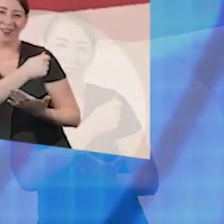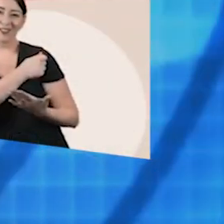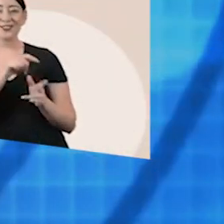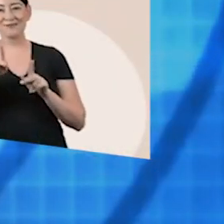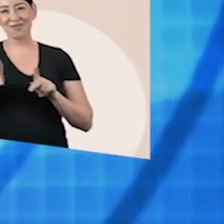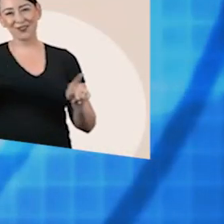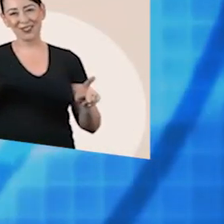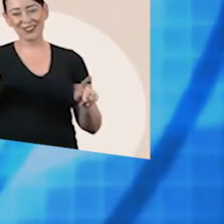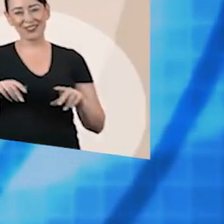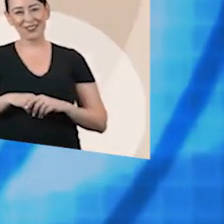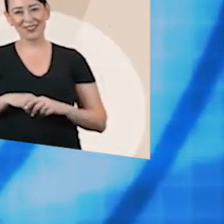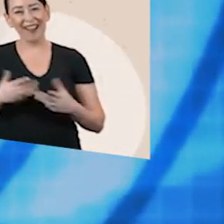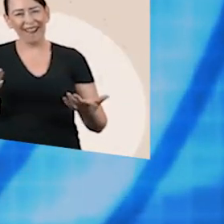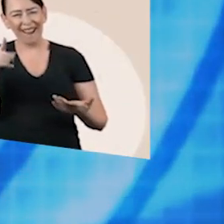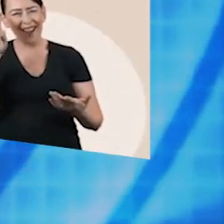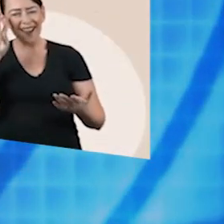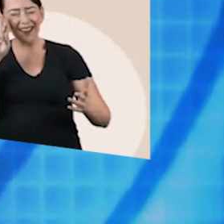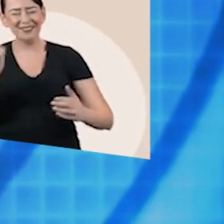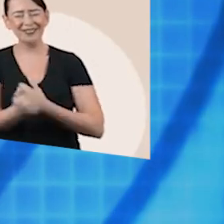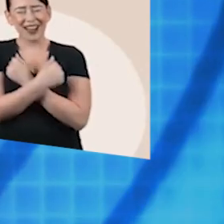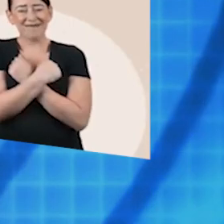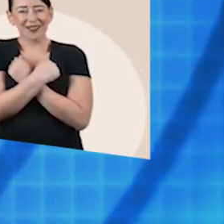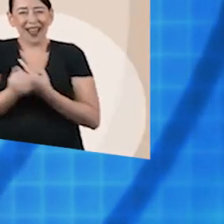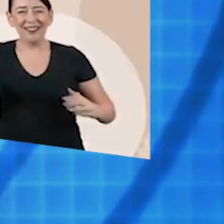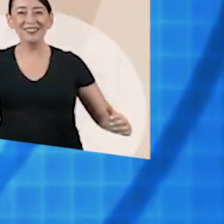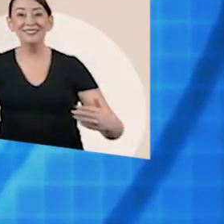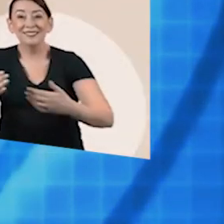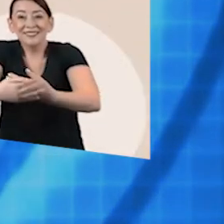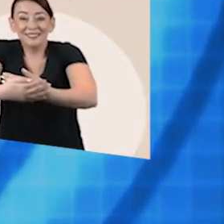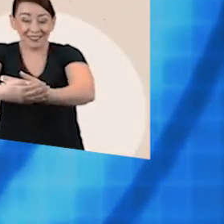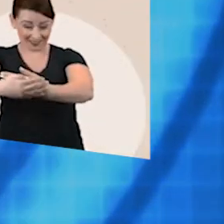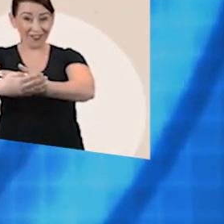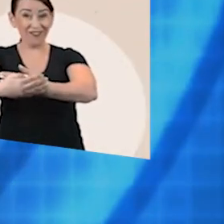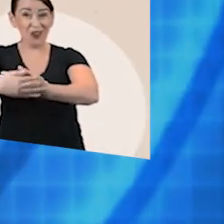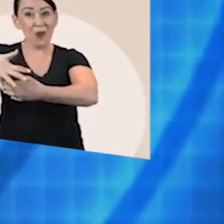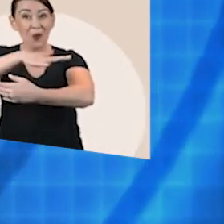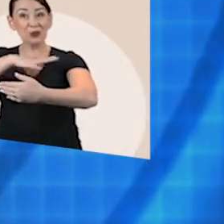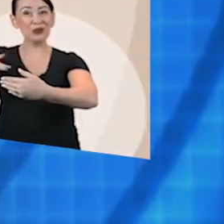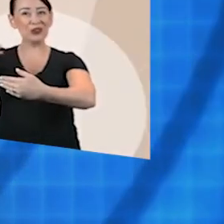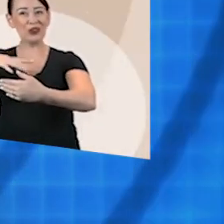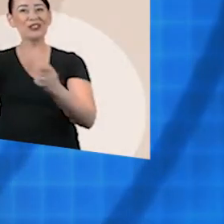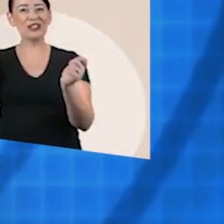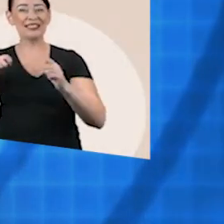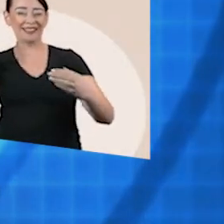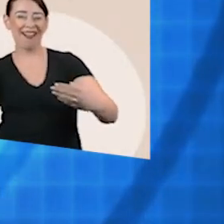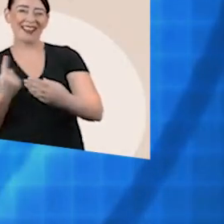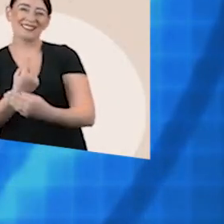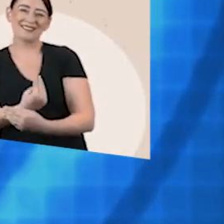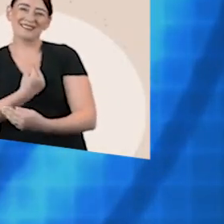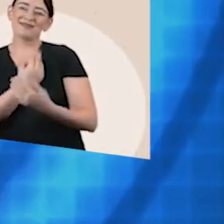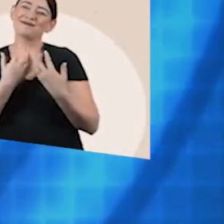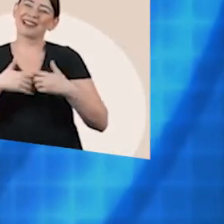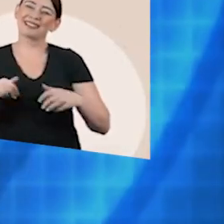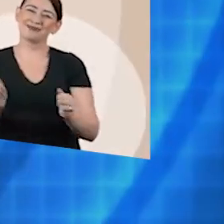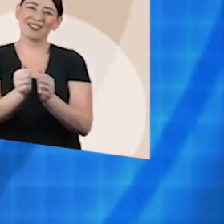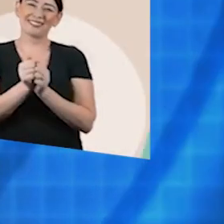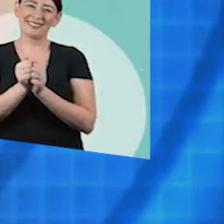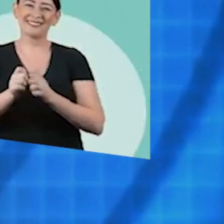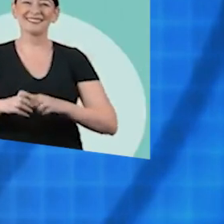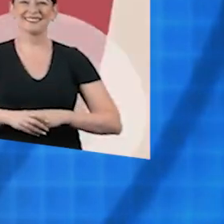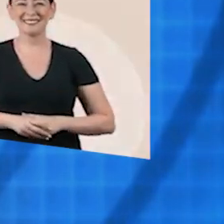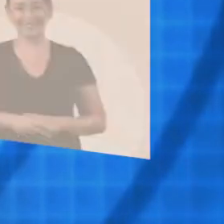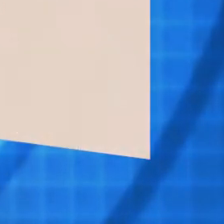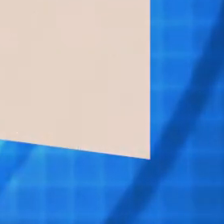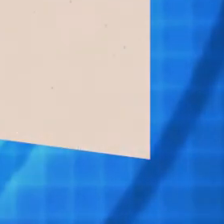Agora, lembra do abraço que falamos lá no começo? Viu como assim ninguém fica de fora dele? Viu